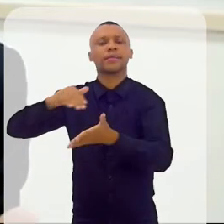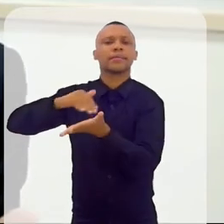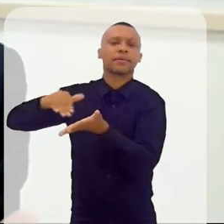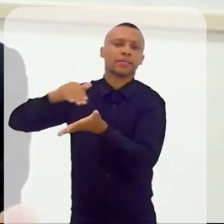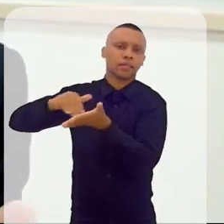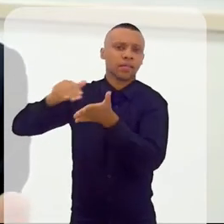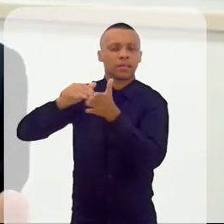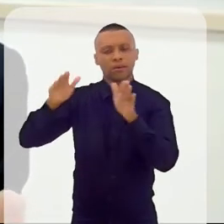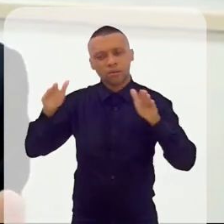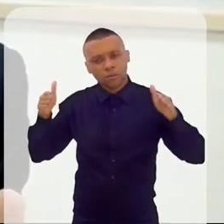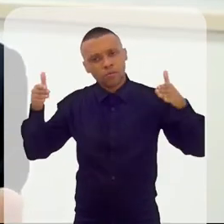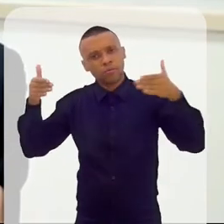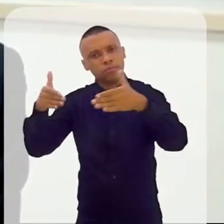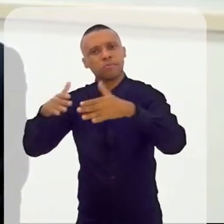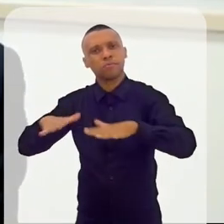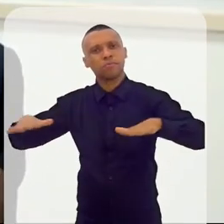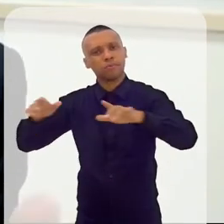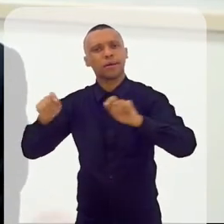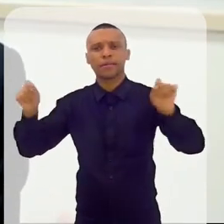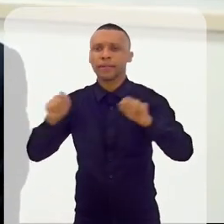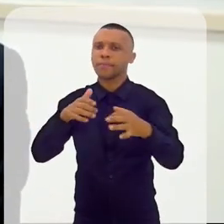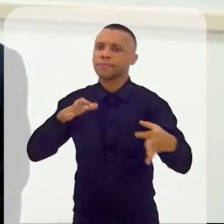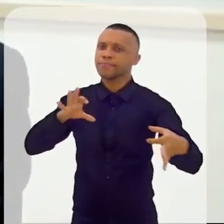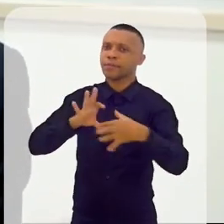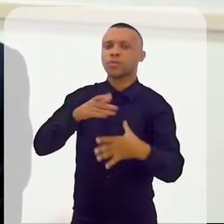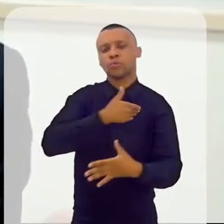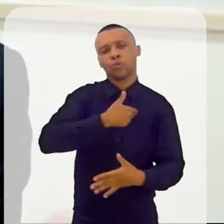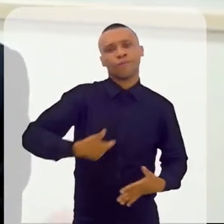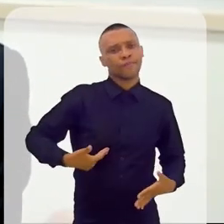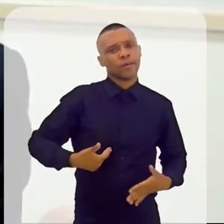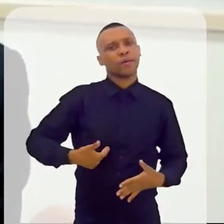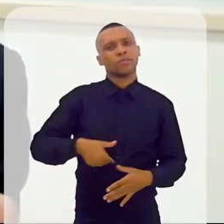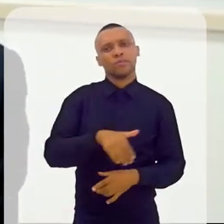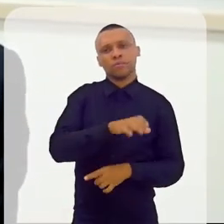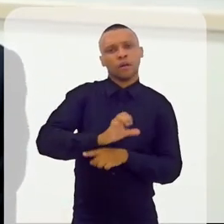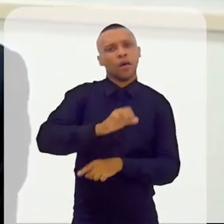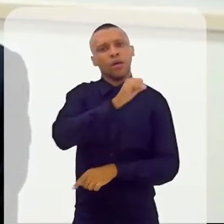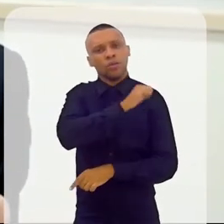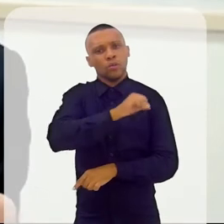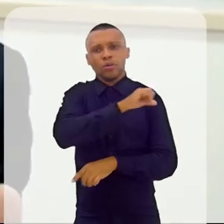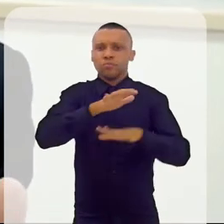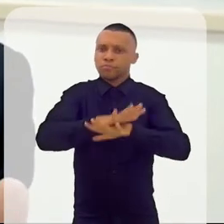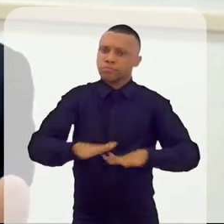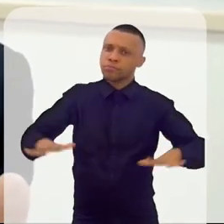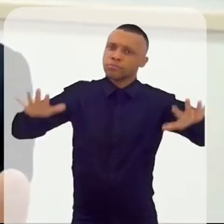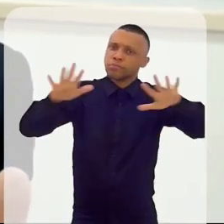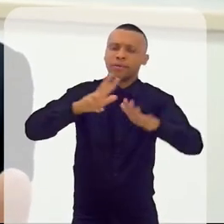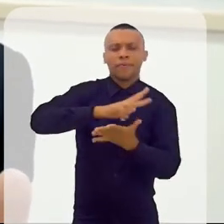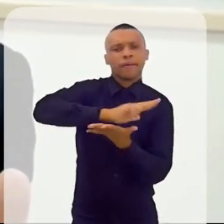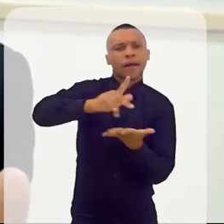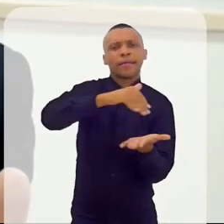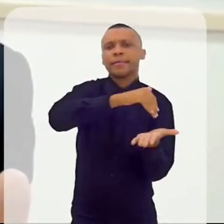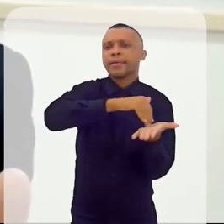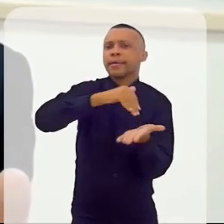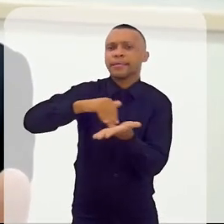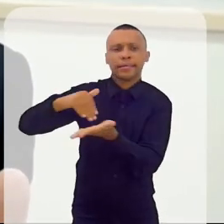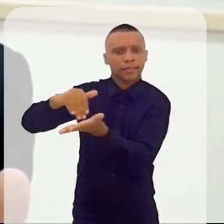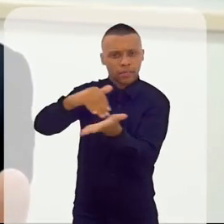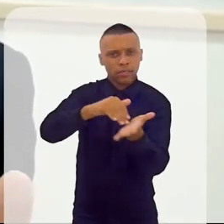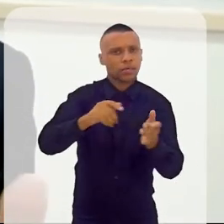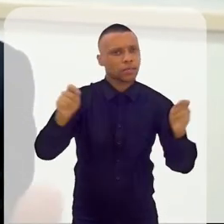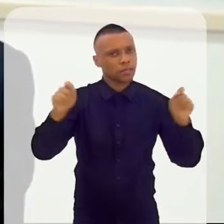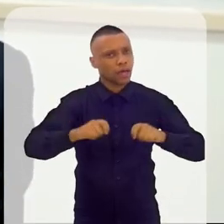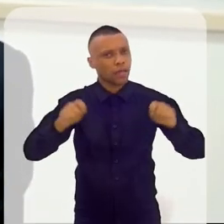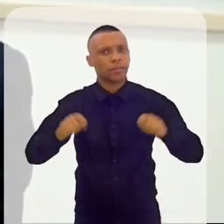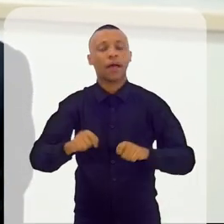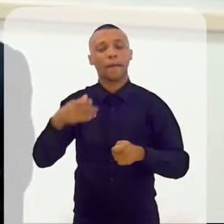secretarias da prefeitura, dá para implementar no governo do Estado, nas várias secretarias de Estado